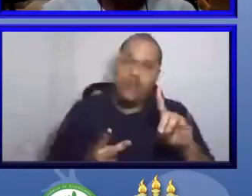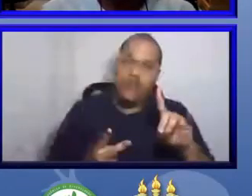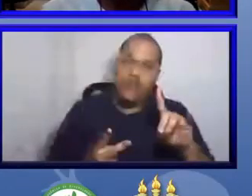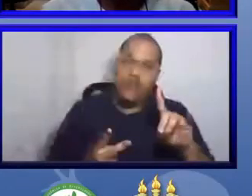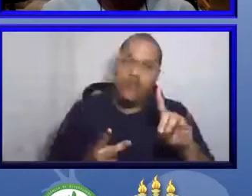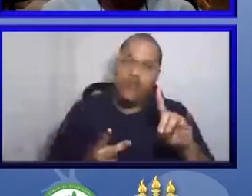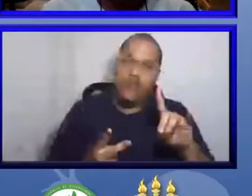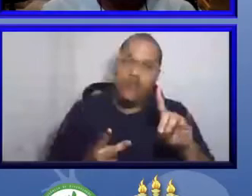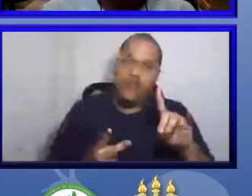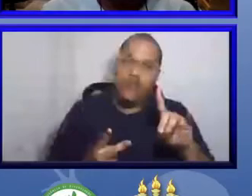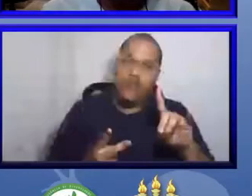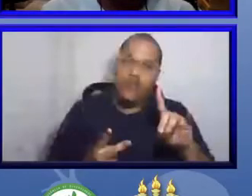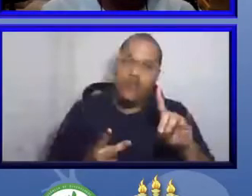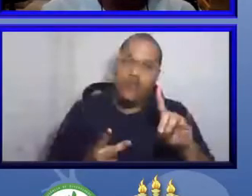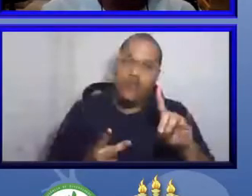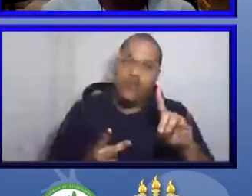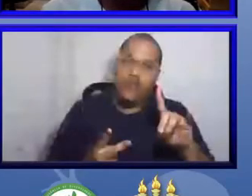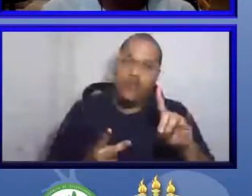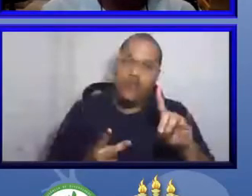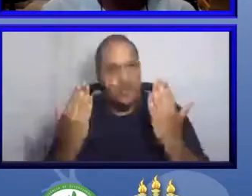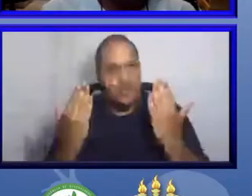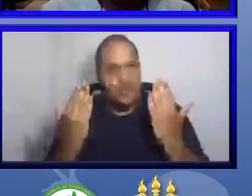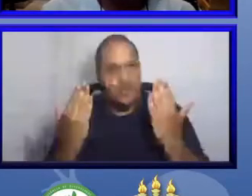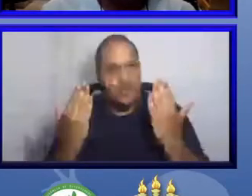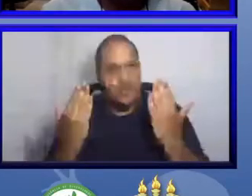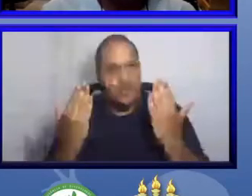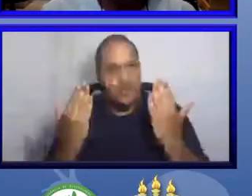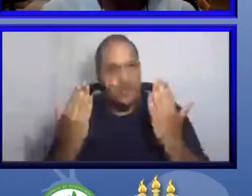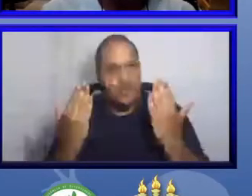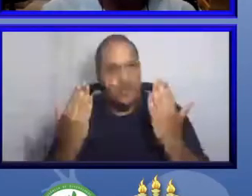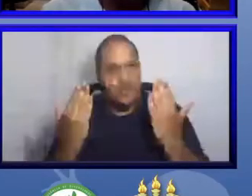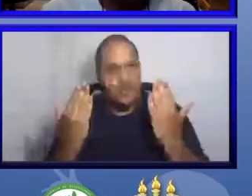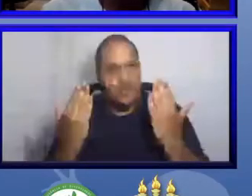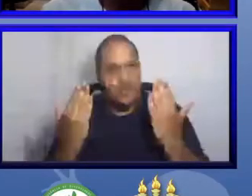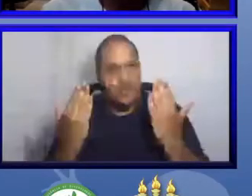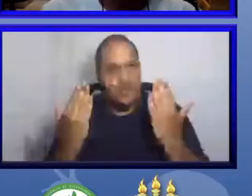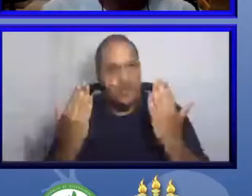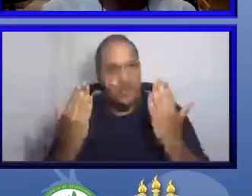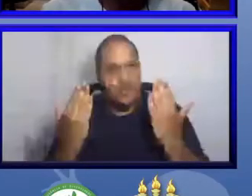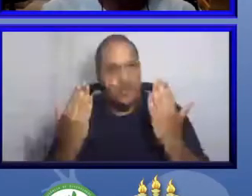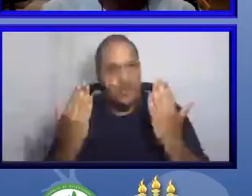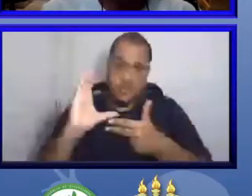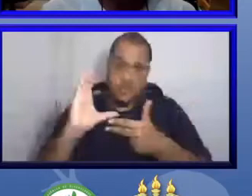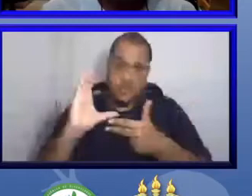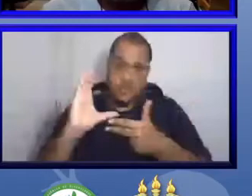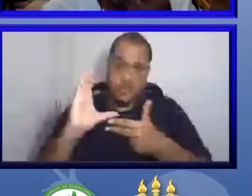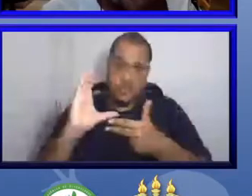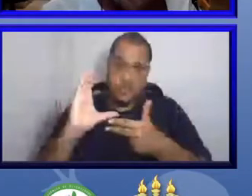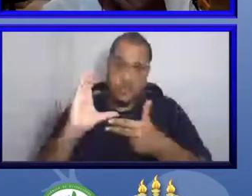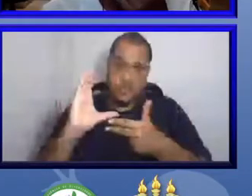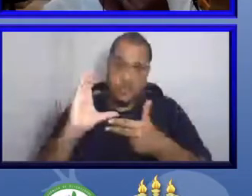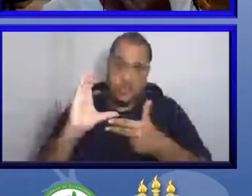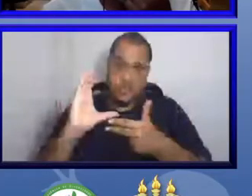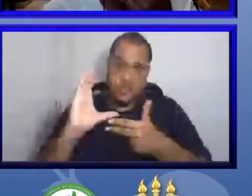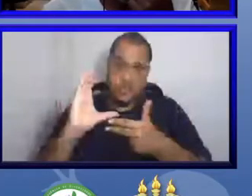fauna que ocorrem no nosso país. Próximo.